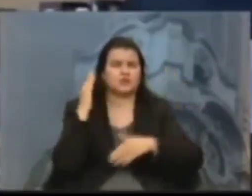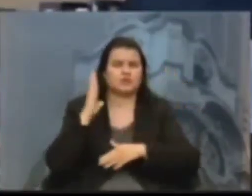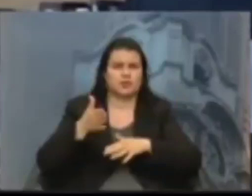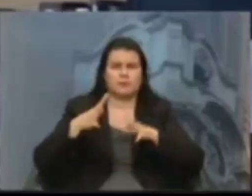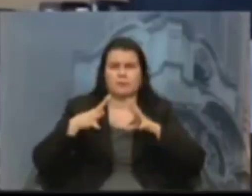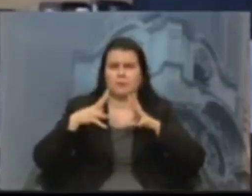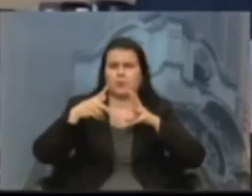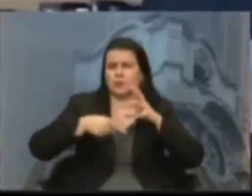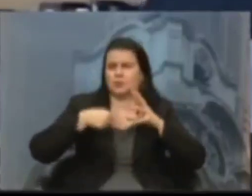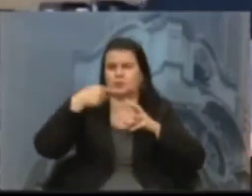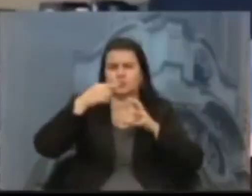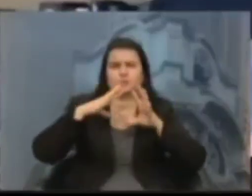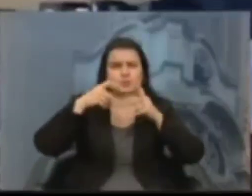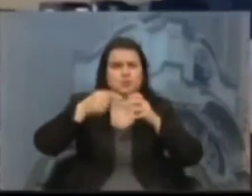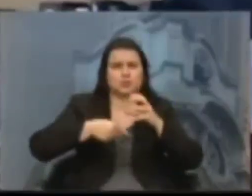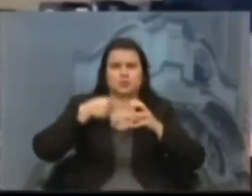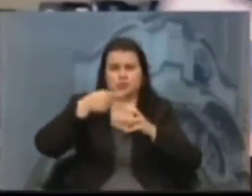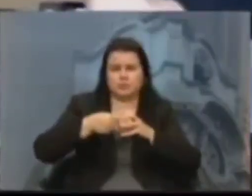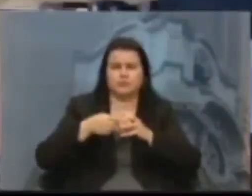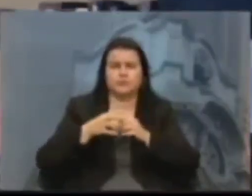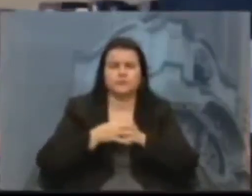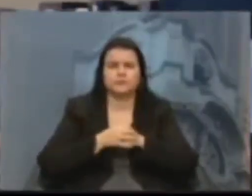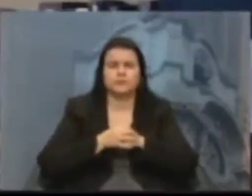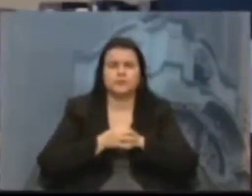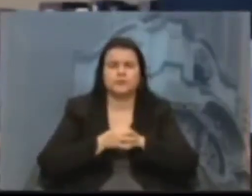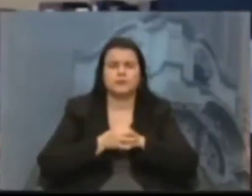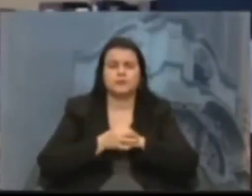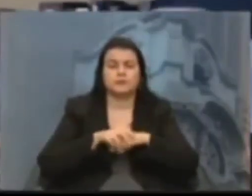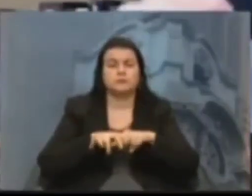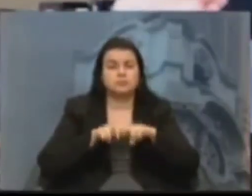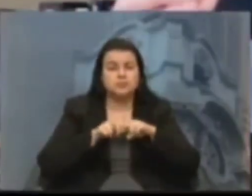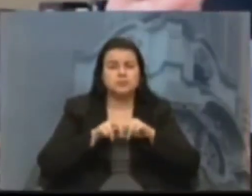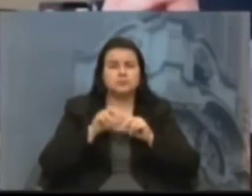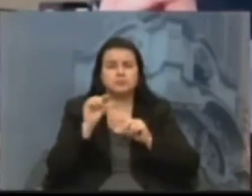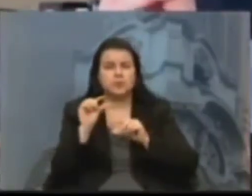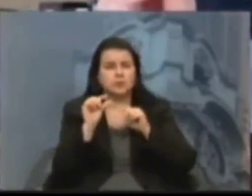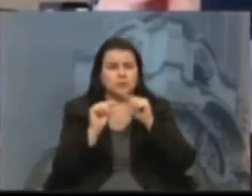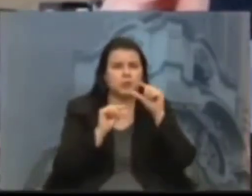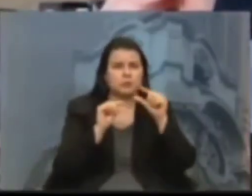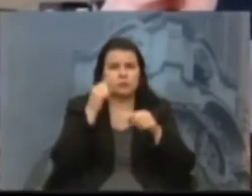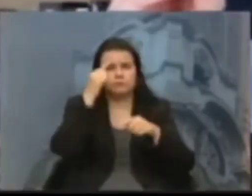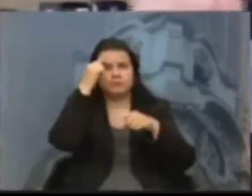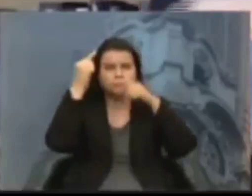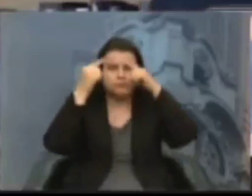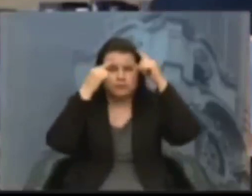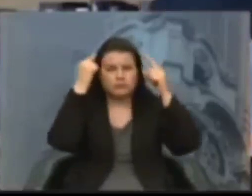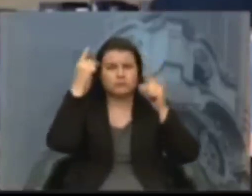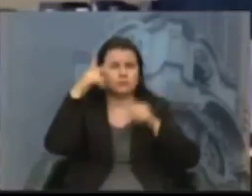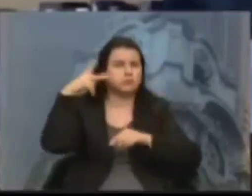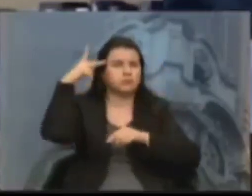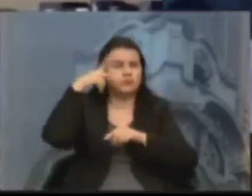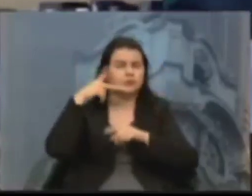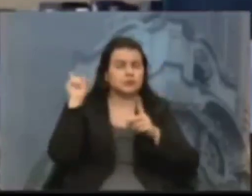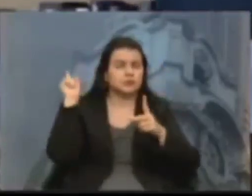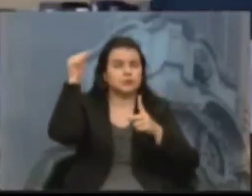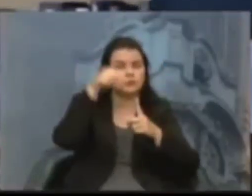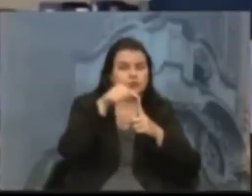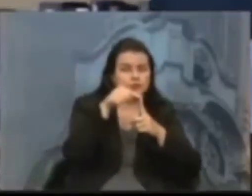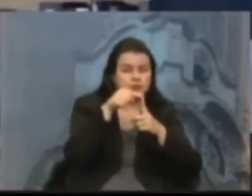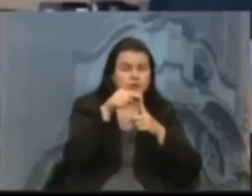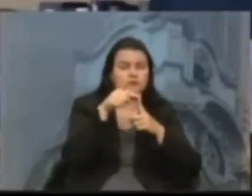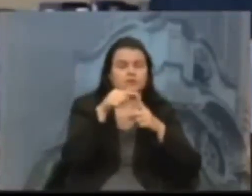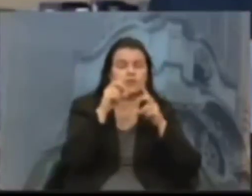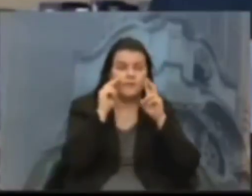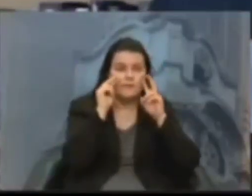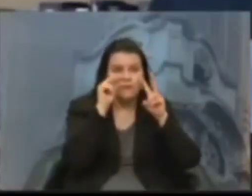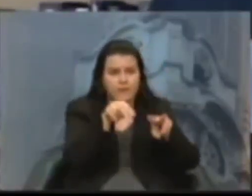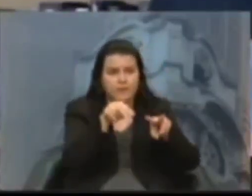planeta. Então, essas pequenas políticas que têm como objetivo enxergar os